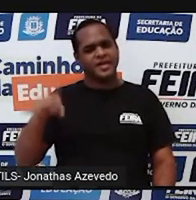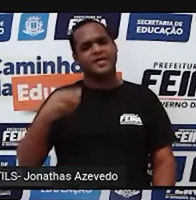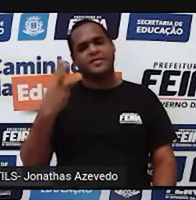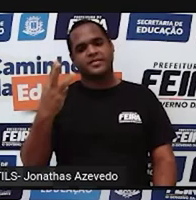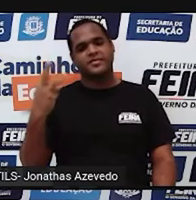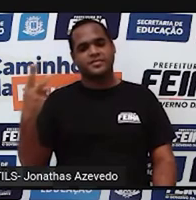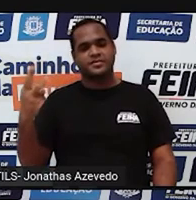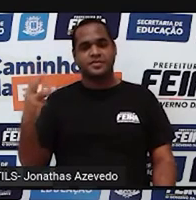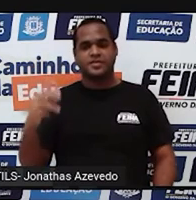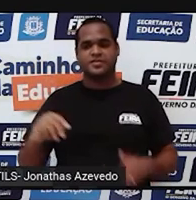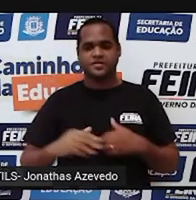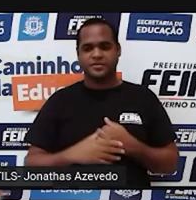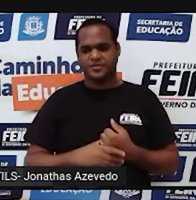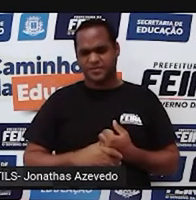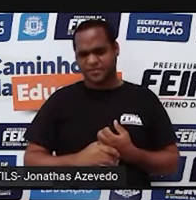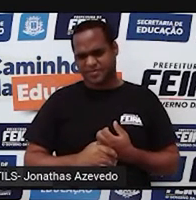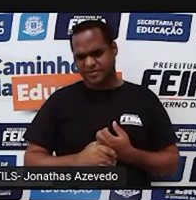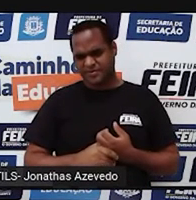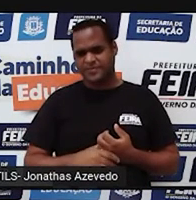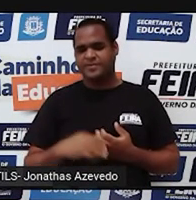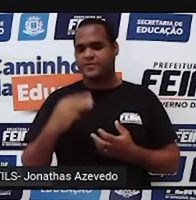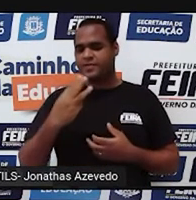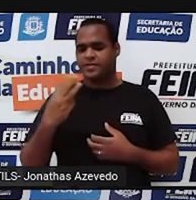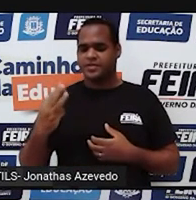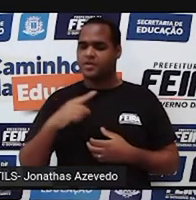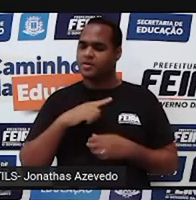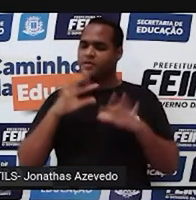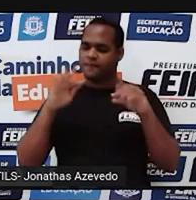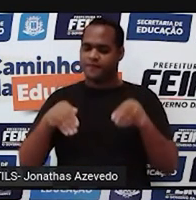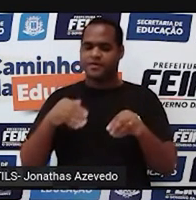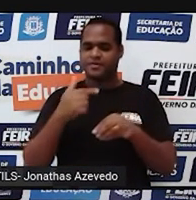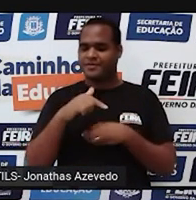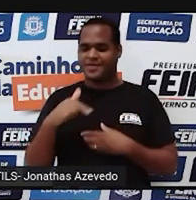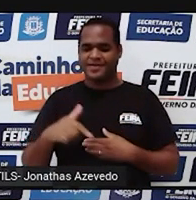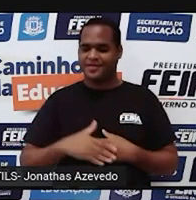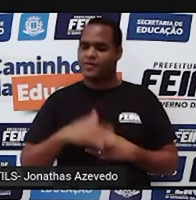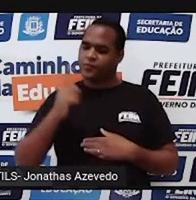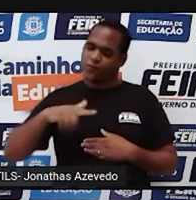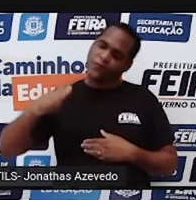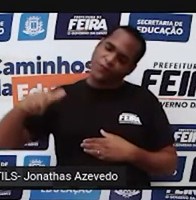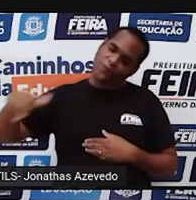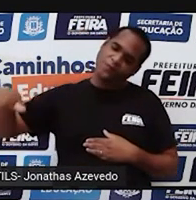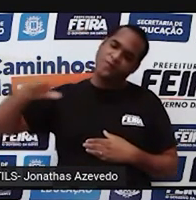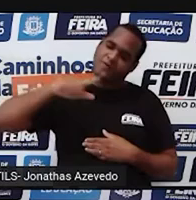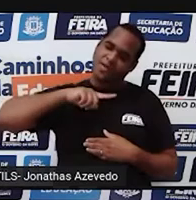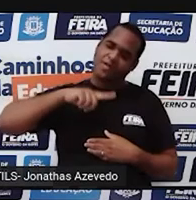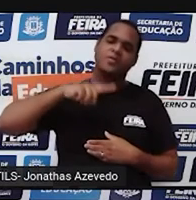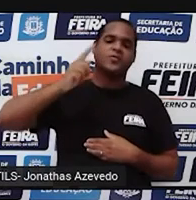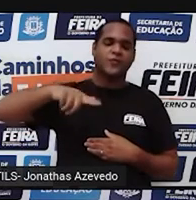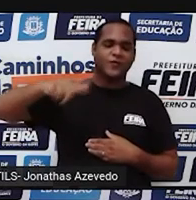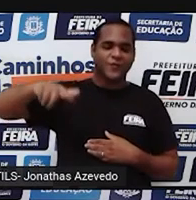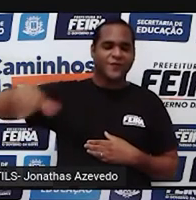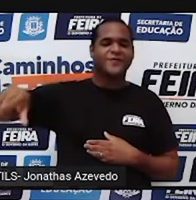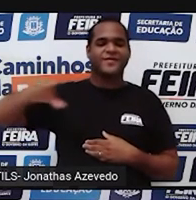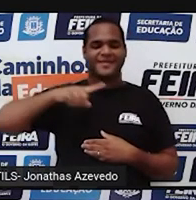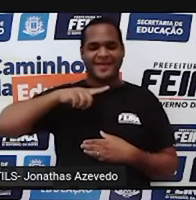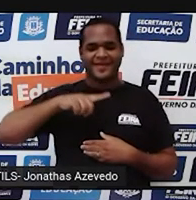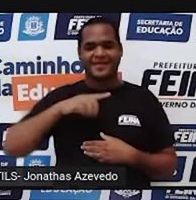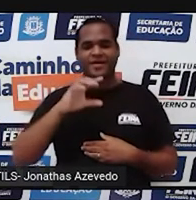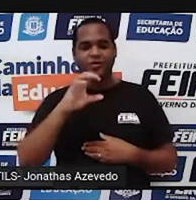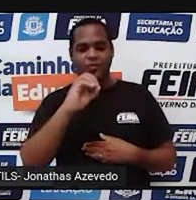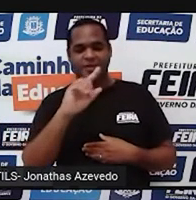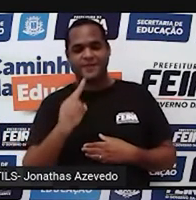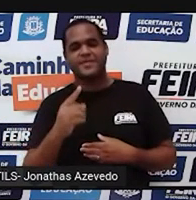são infinitos, tá? E tá uma repetição o tempo todo do número três. Essas são as dízimas